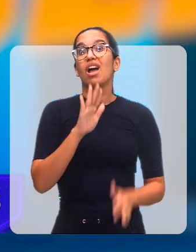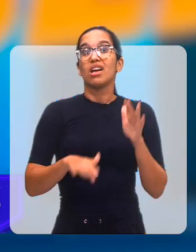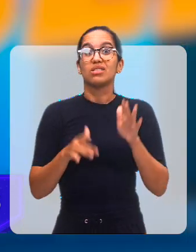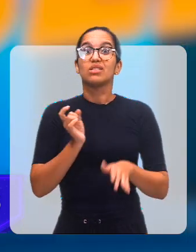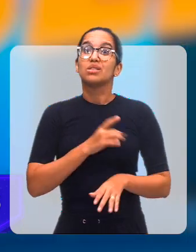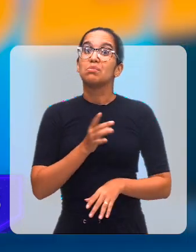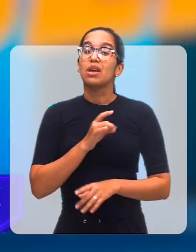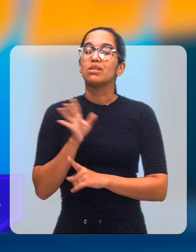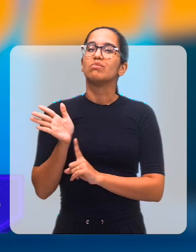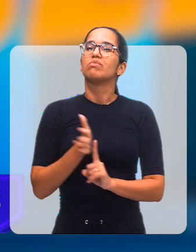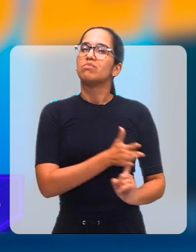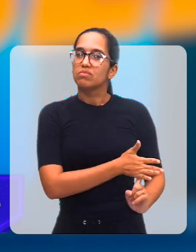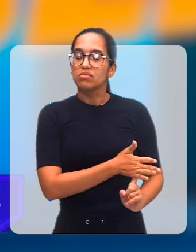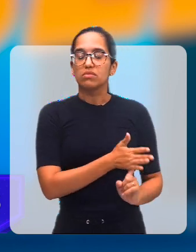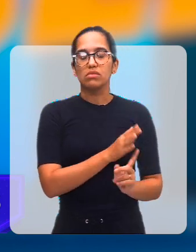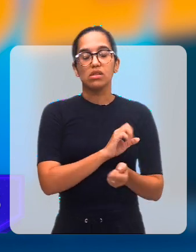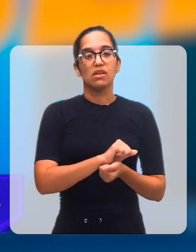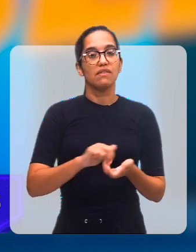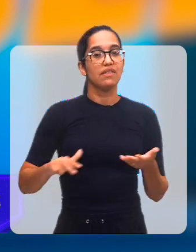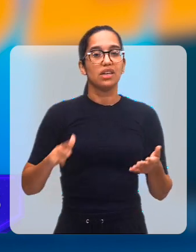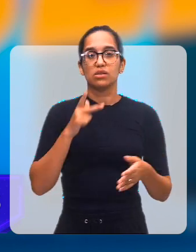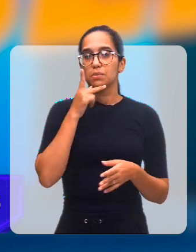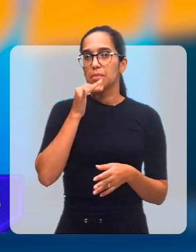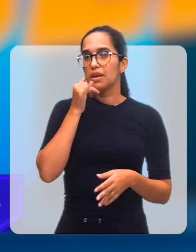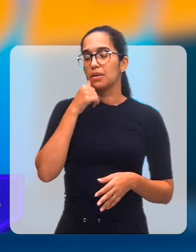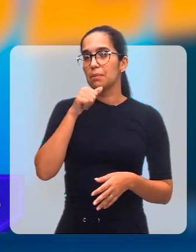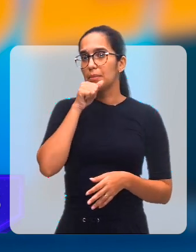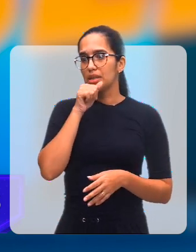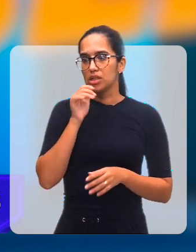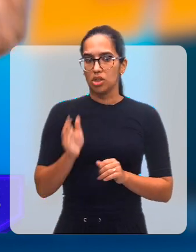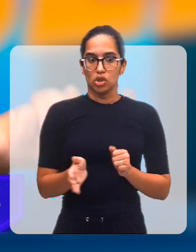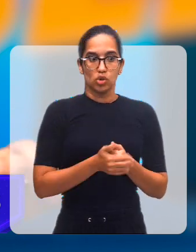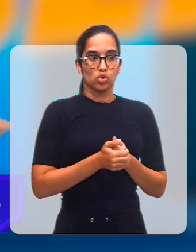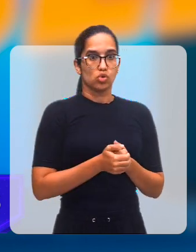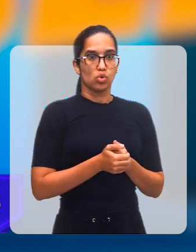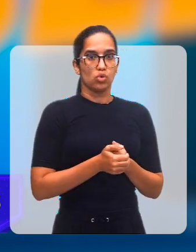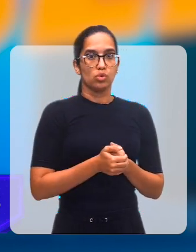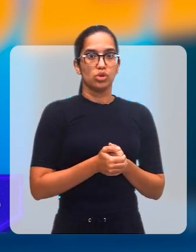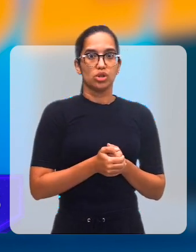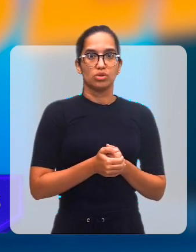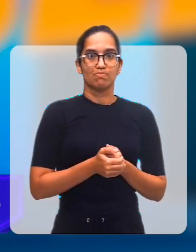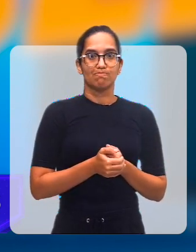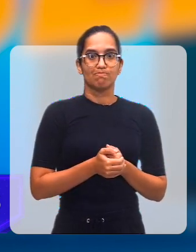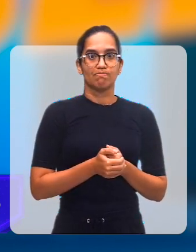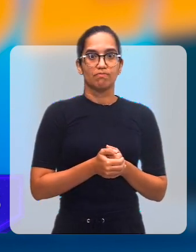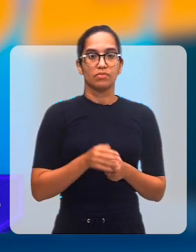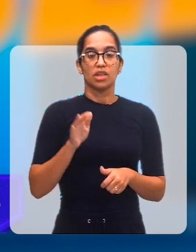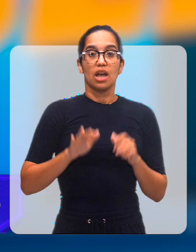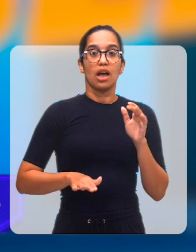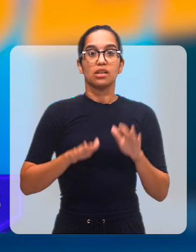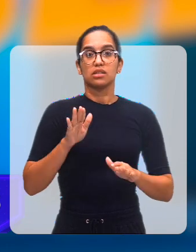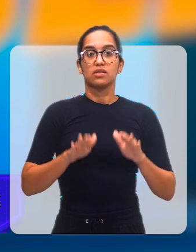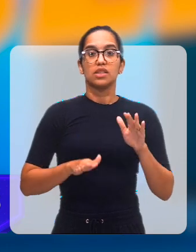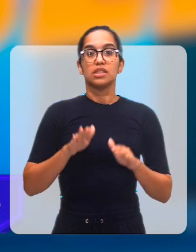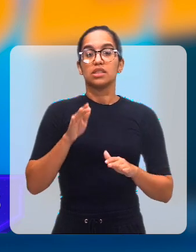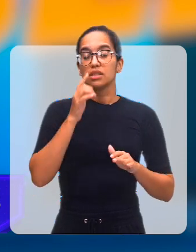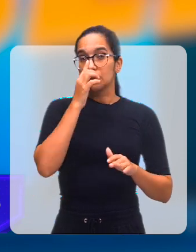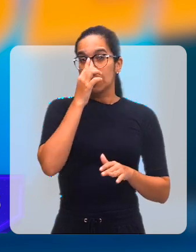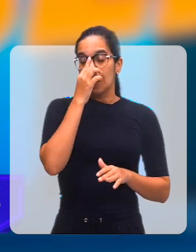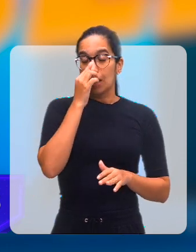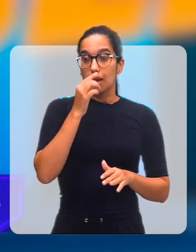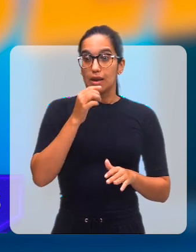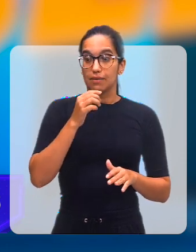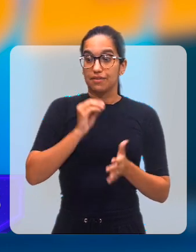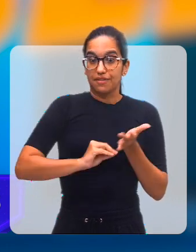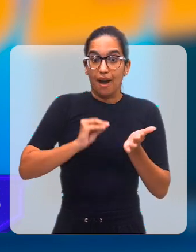Exatamente. E muitos pais se escondem, às vezes deixam, inclusive, de encaminhar, de levar para o atendimento,